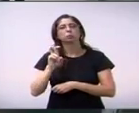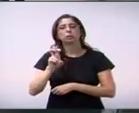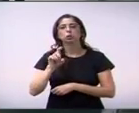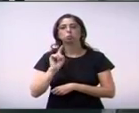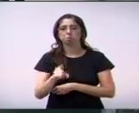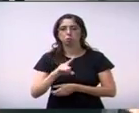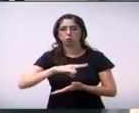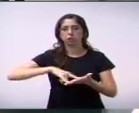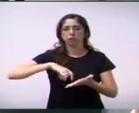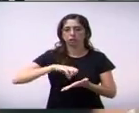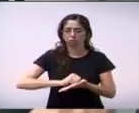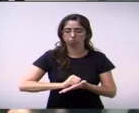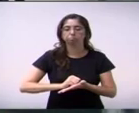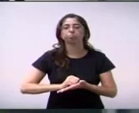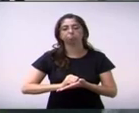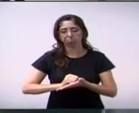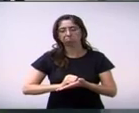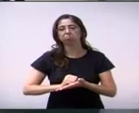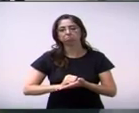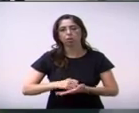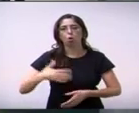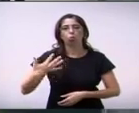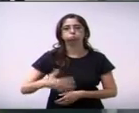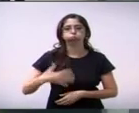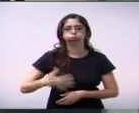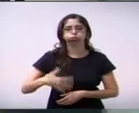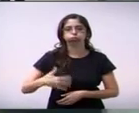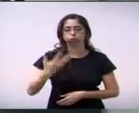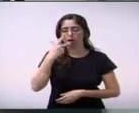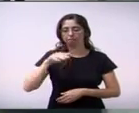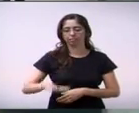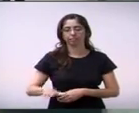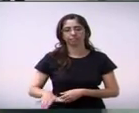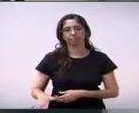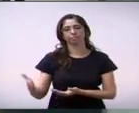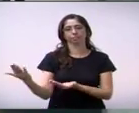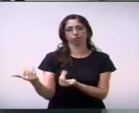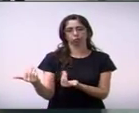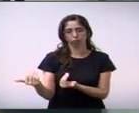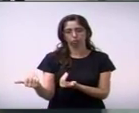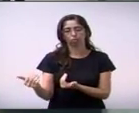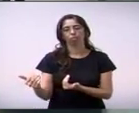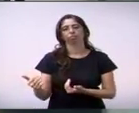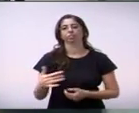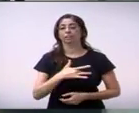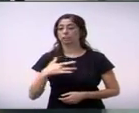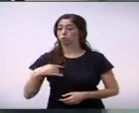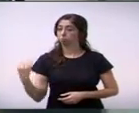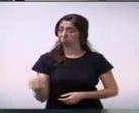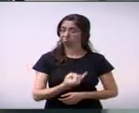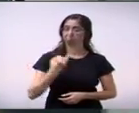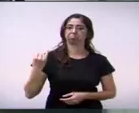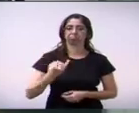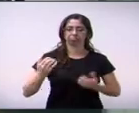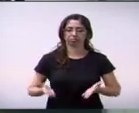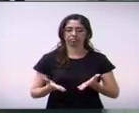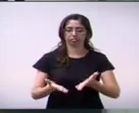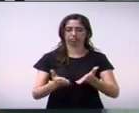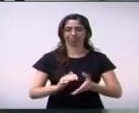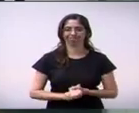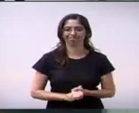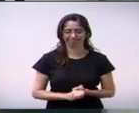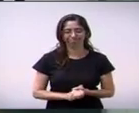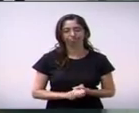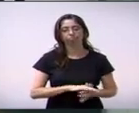muita gente praticando esporte, ganhando saúde. Levanto aqui também a realização, e agora, domingo, terá